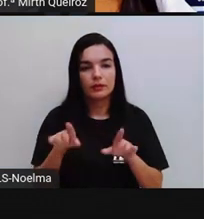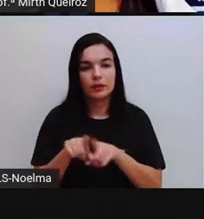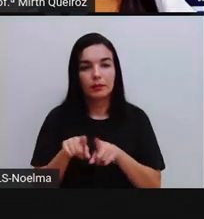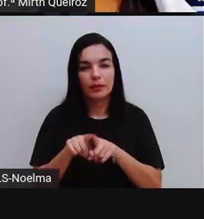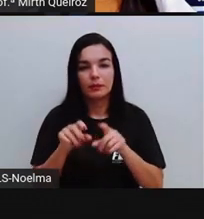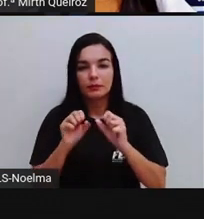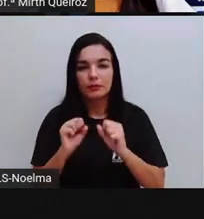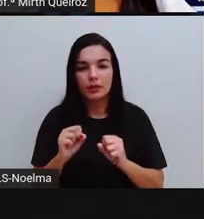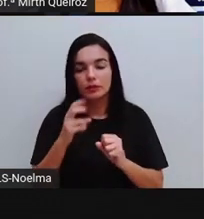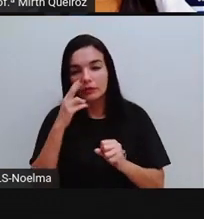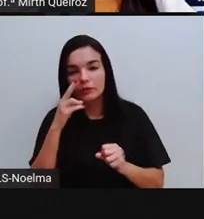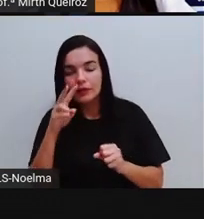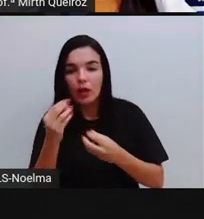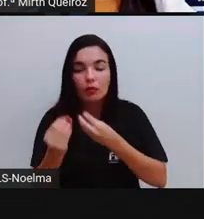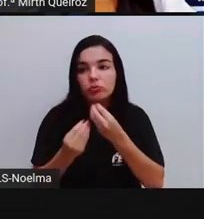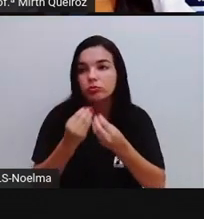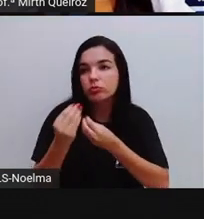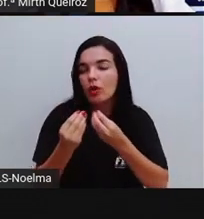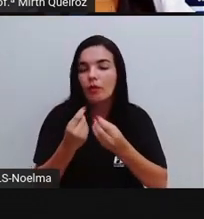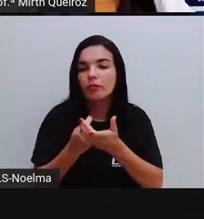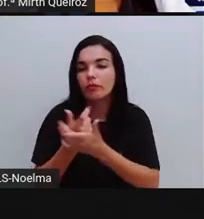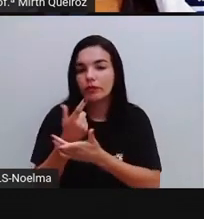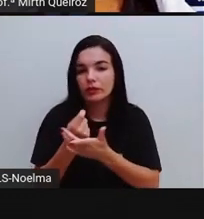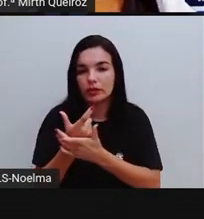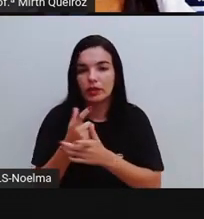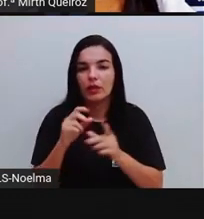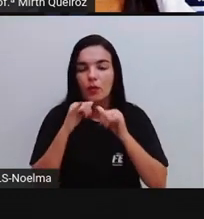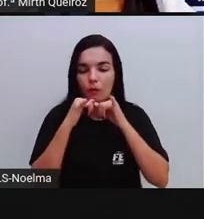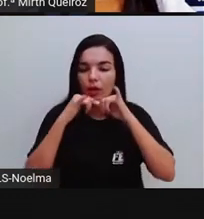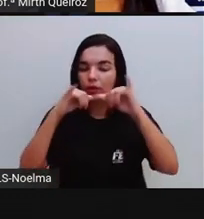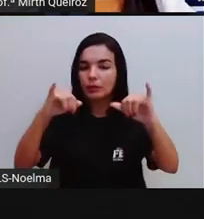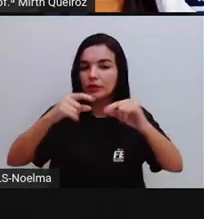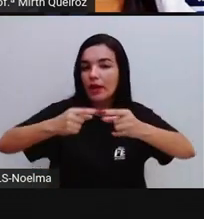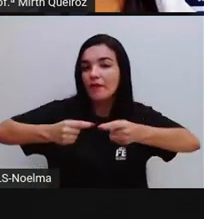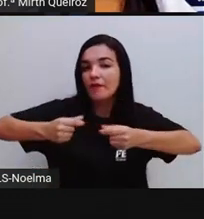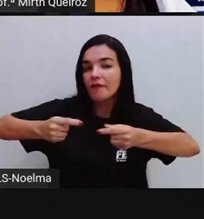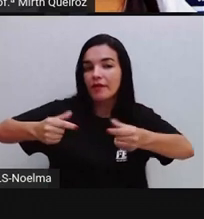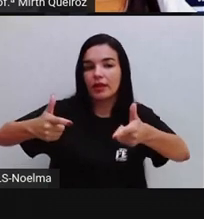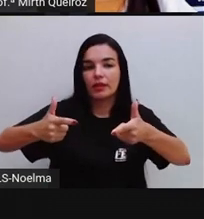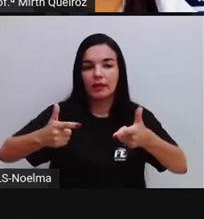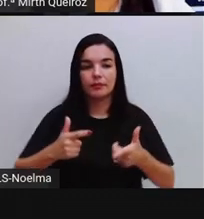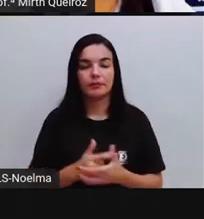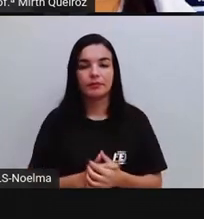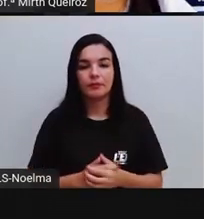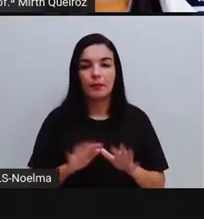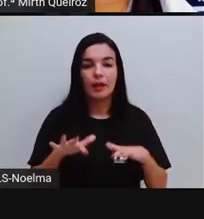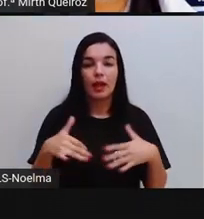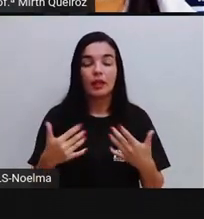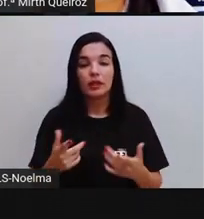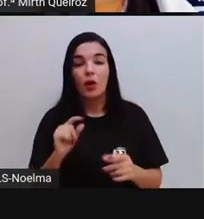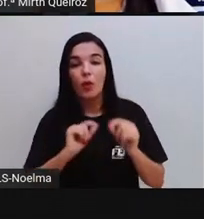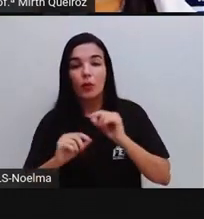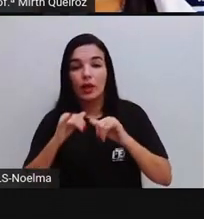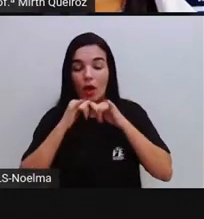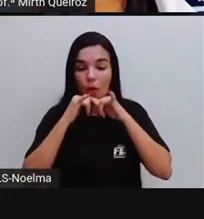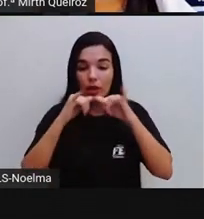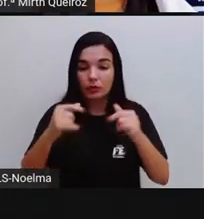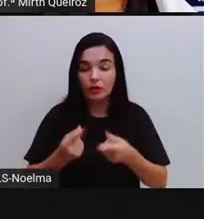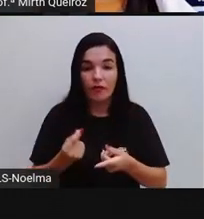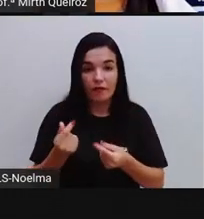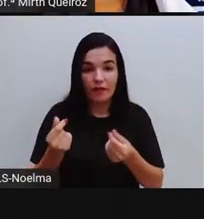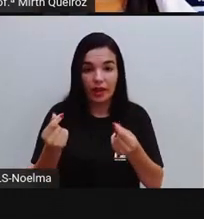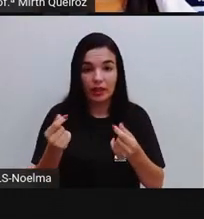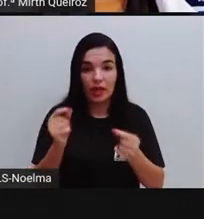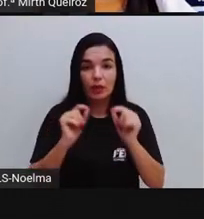tipo de gênero textual, que nesse caso seria o anúncio publicitário. Esse anúncio publicitário, ele então visa